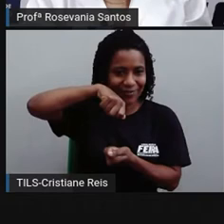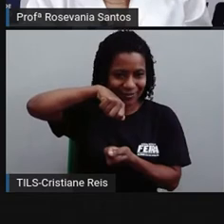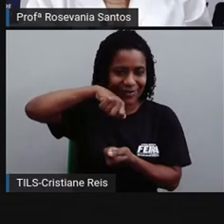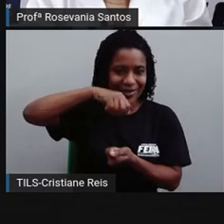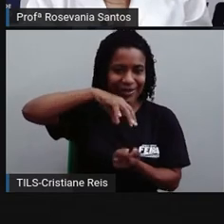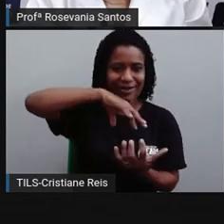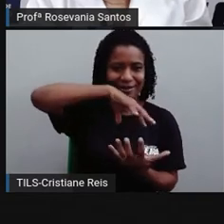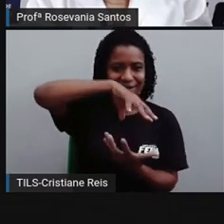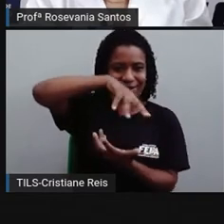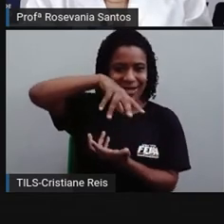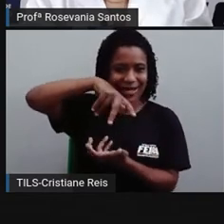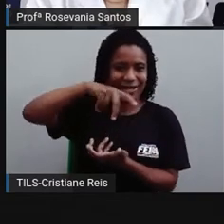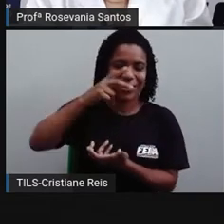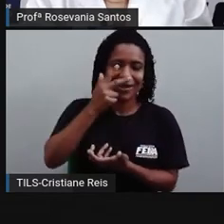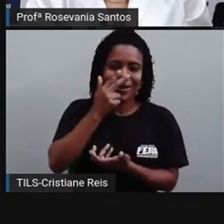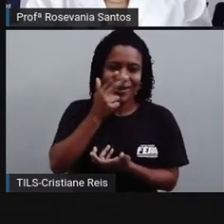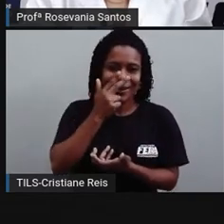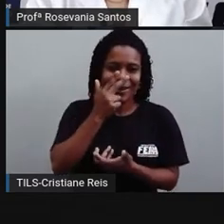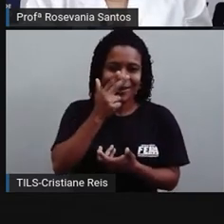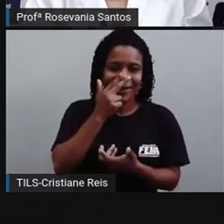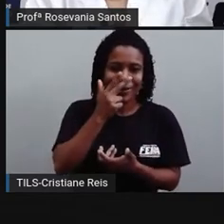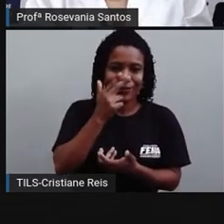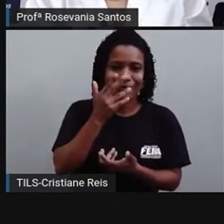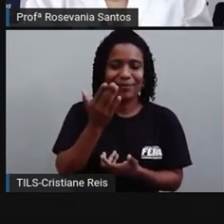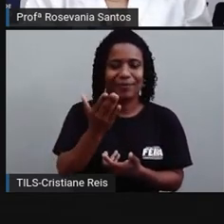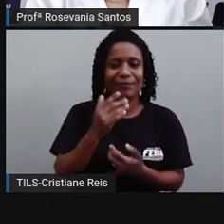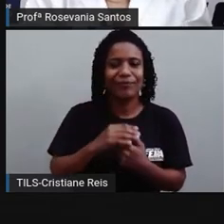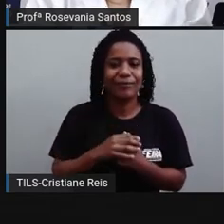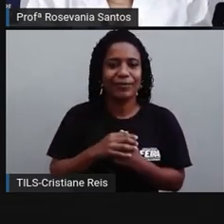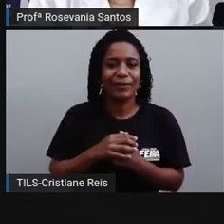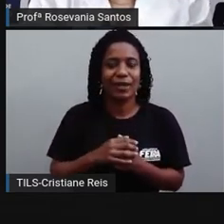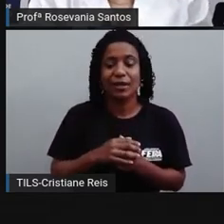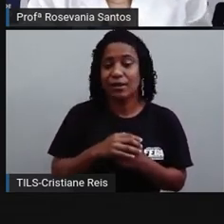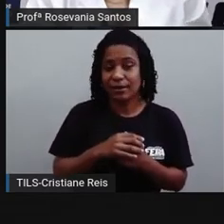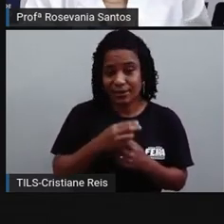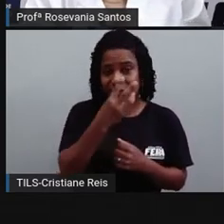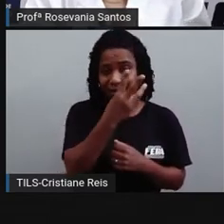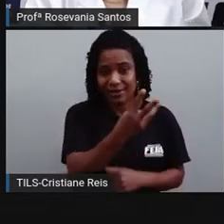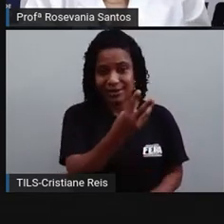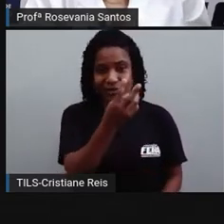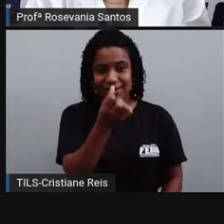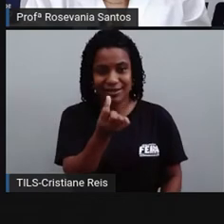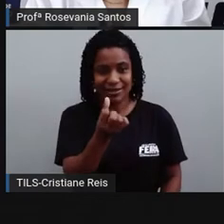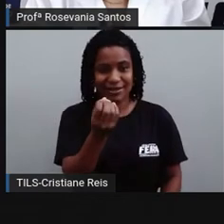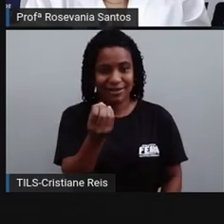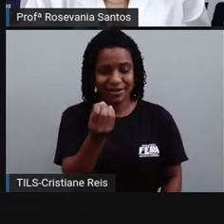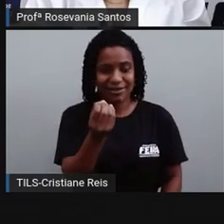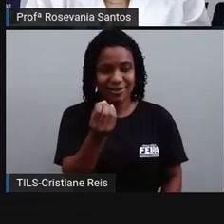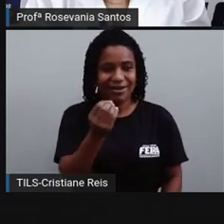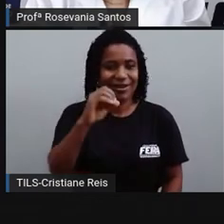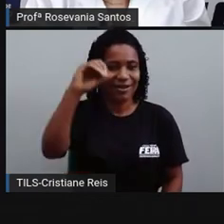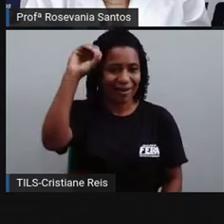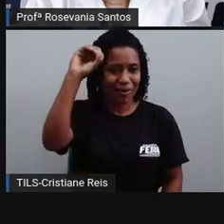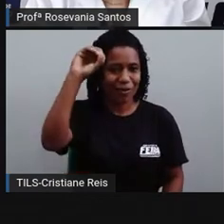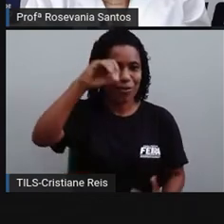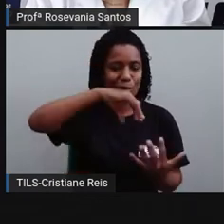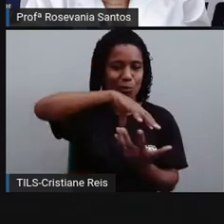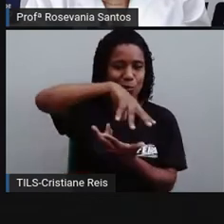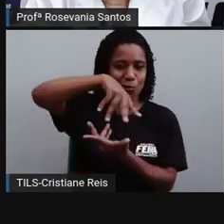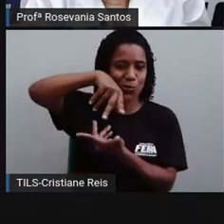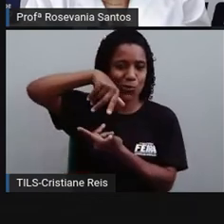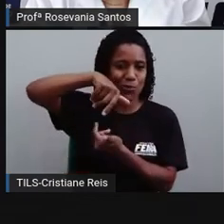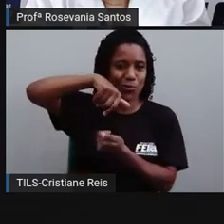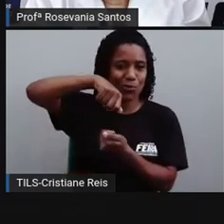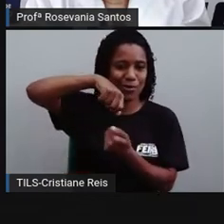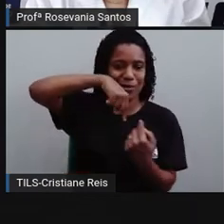uma circunferência completinha lá, que tem 360 graus, né? A circunferência não é 360 graus.